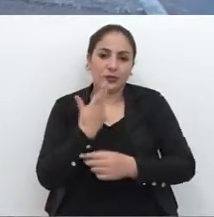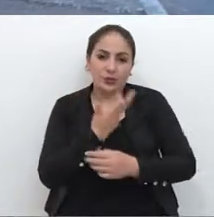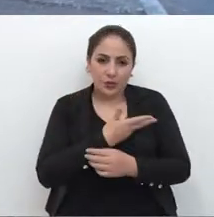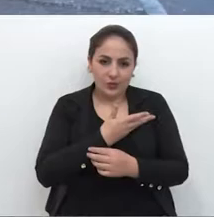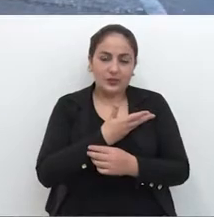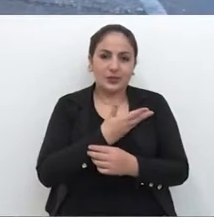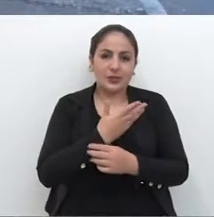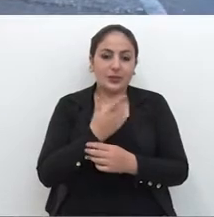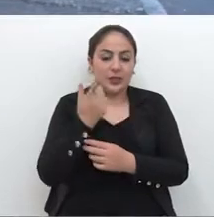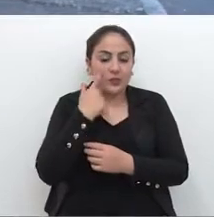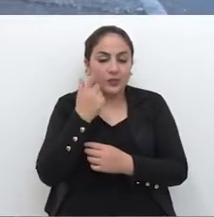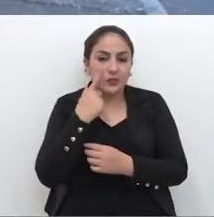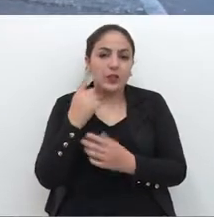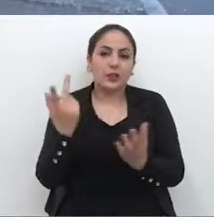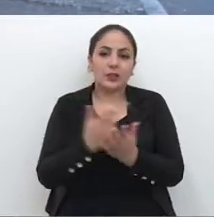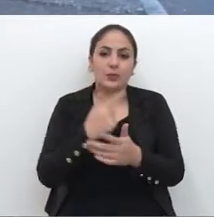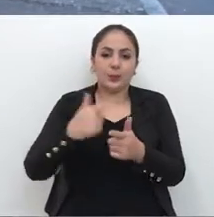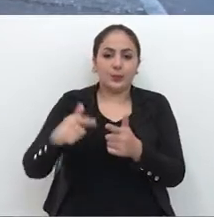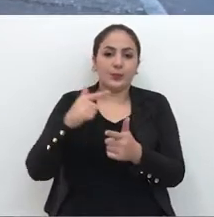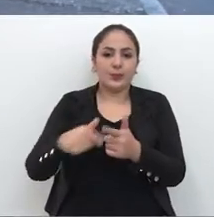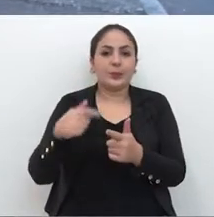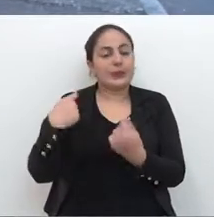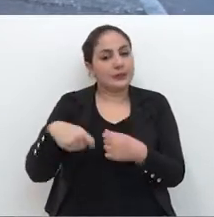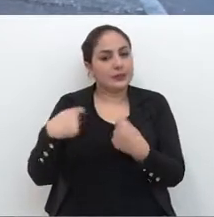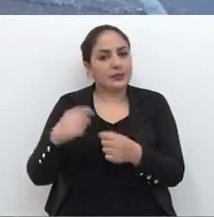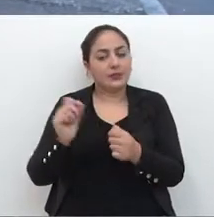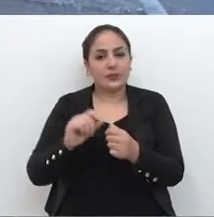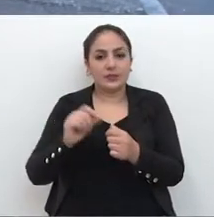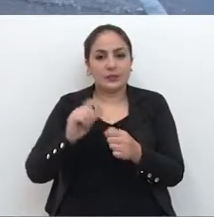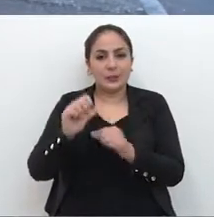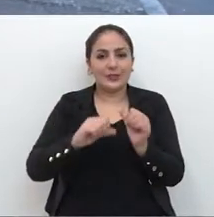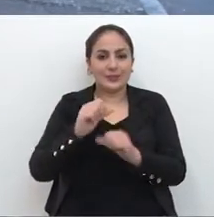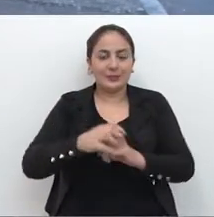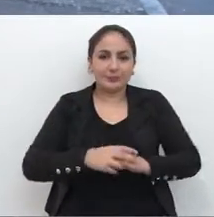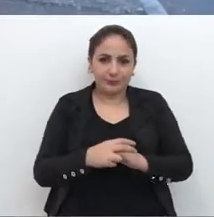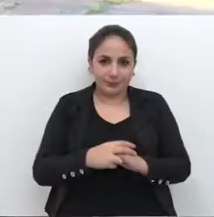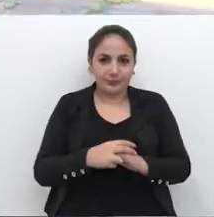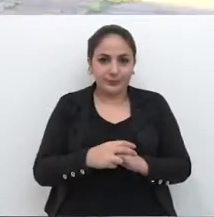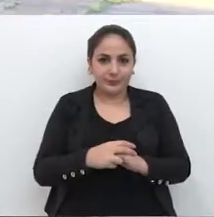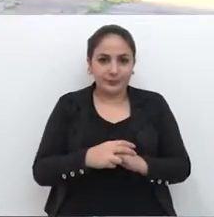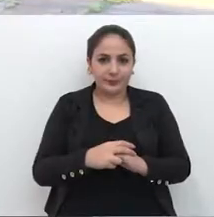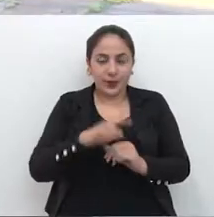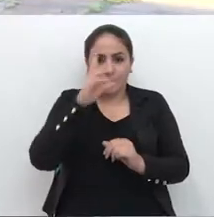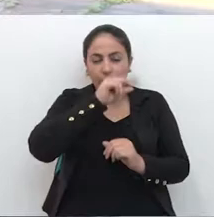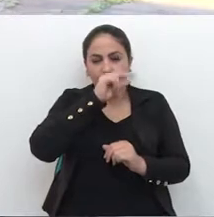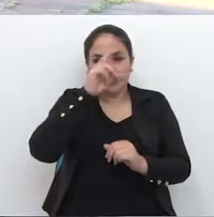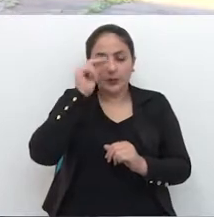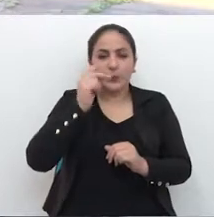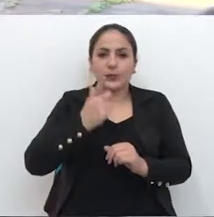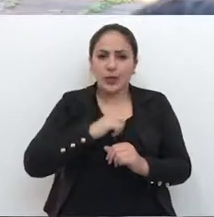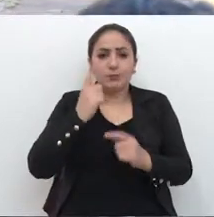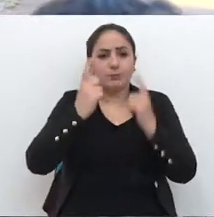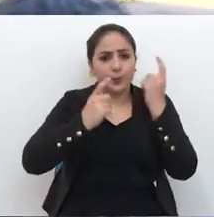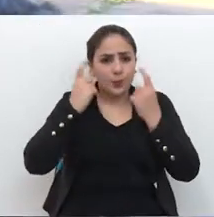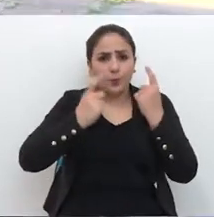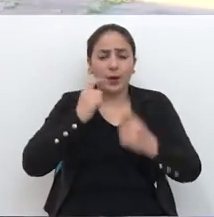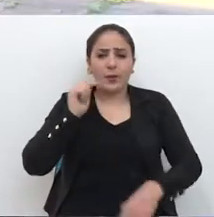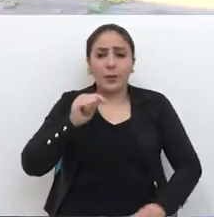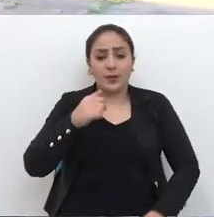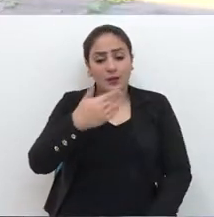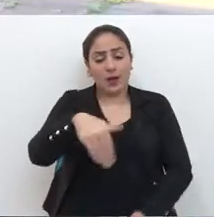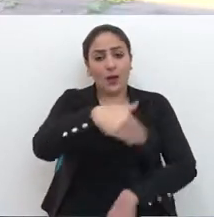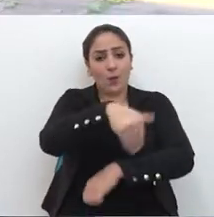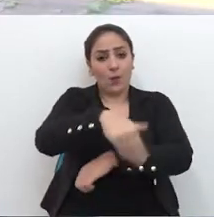ele vir até no local e ver que a situação é crítica e é necessário fazer essas mudanças. O poder público municipal tem que se